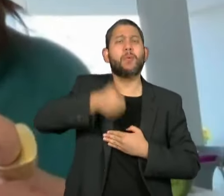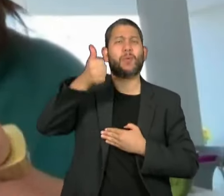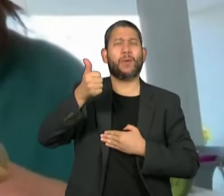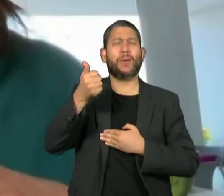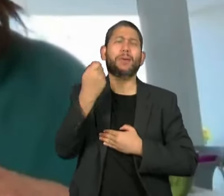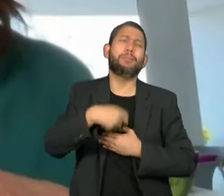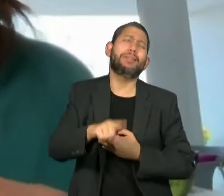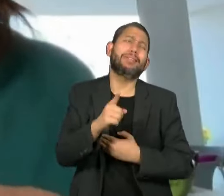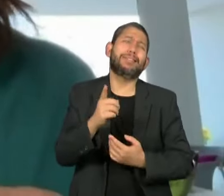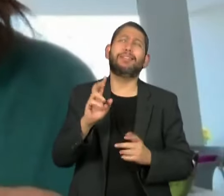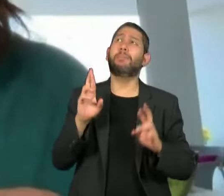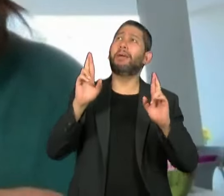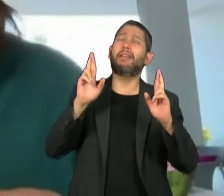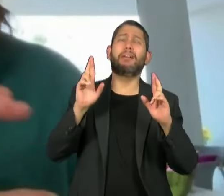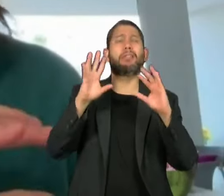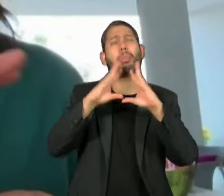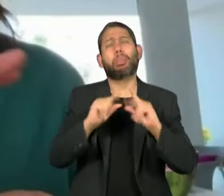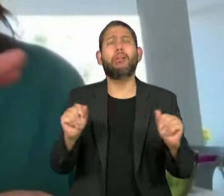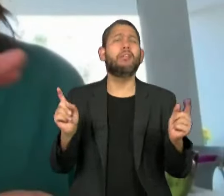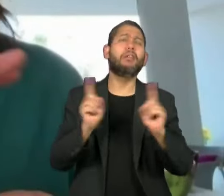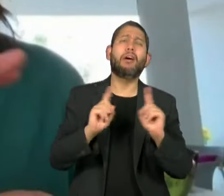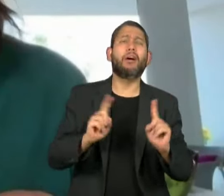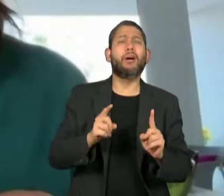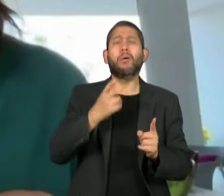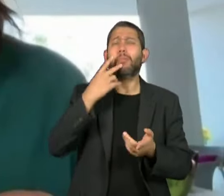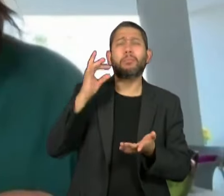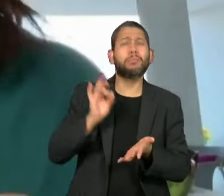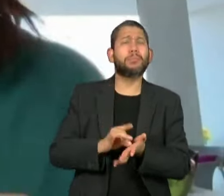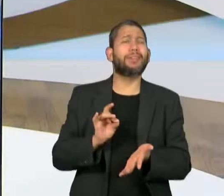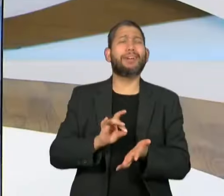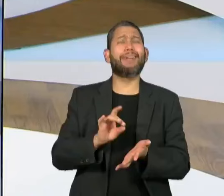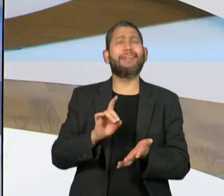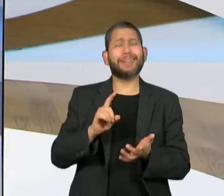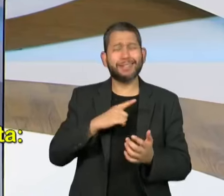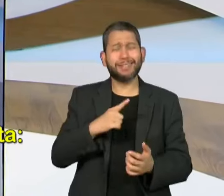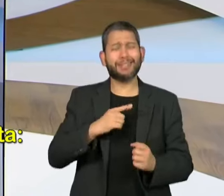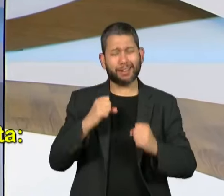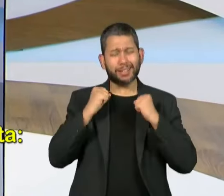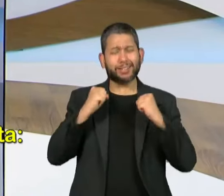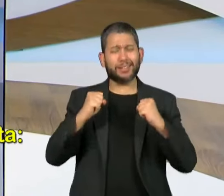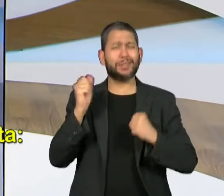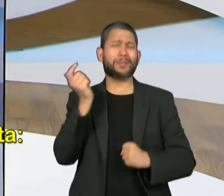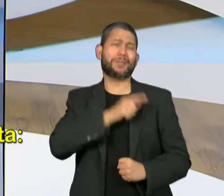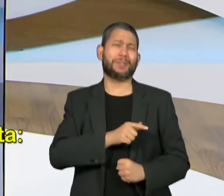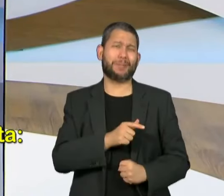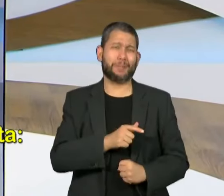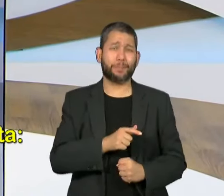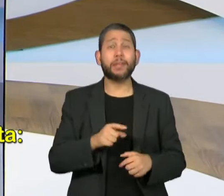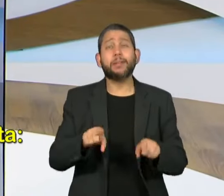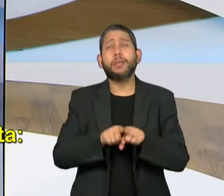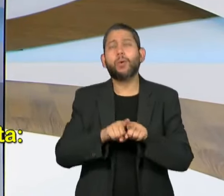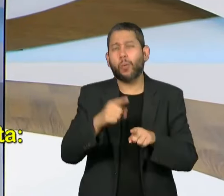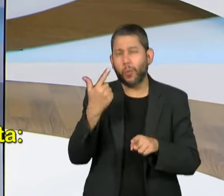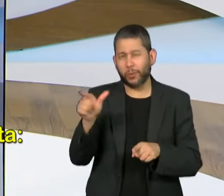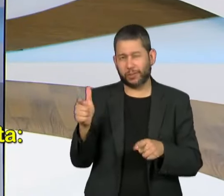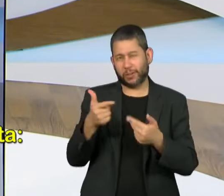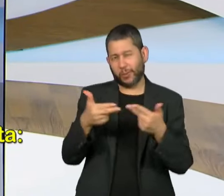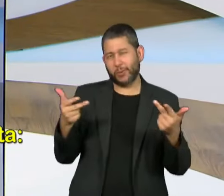perder, nesse sentido, a esperança, porque, de verdade, temos uma esperança tremenda. A mim, pois sim,